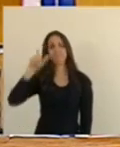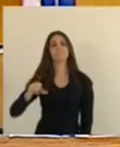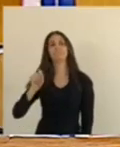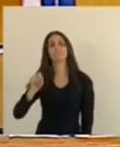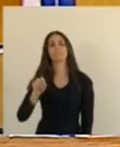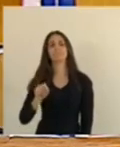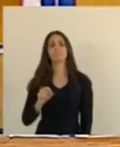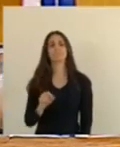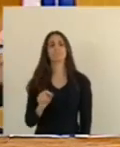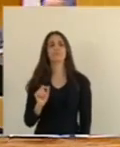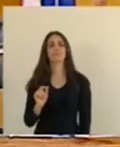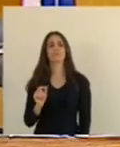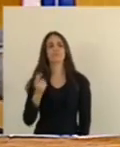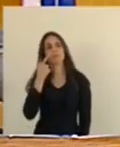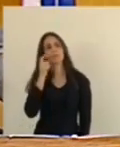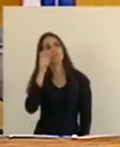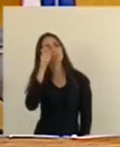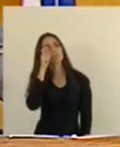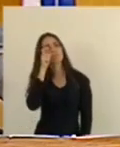Pela rede